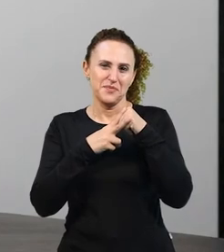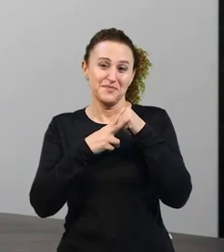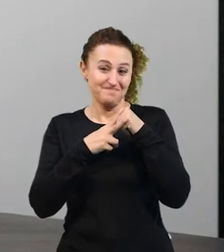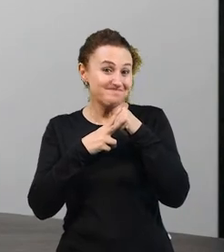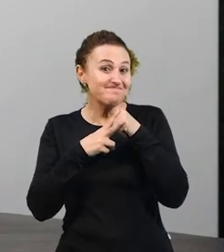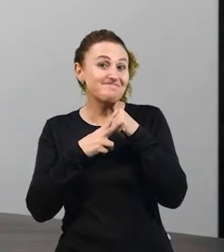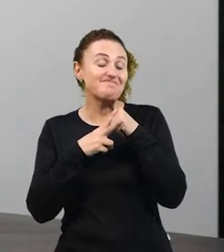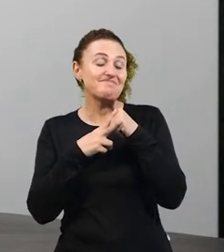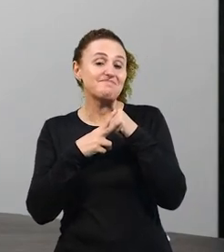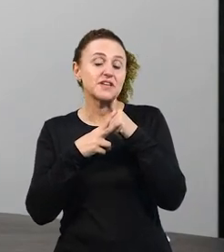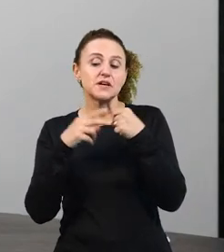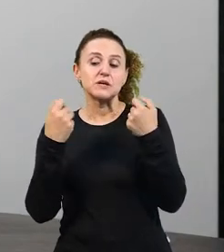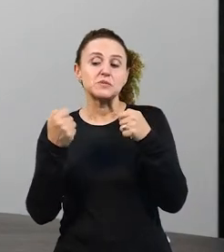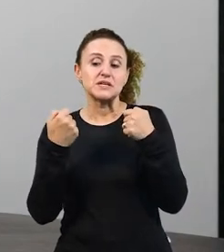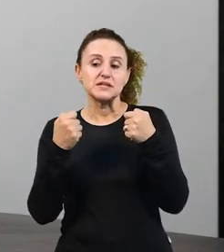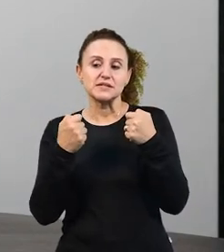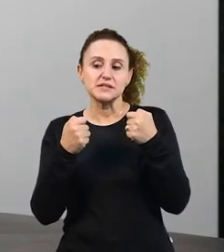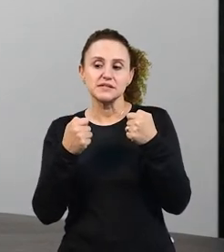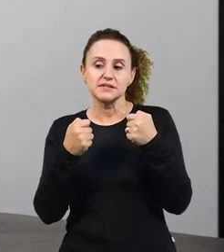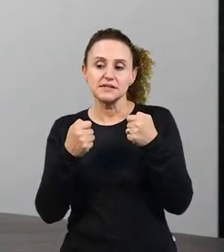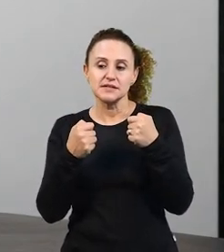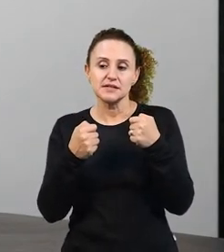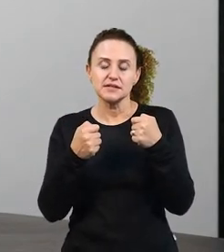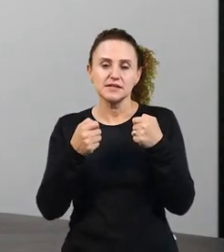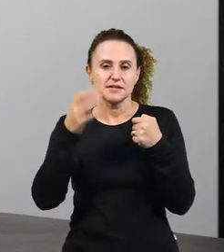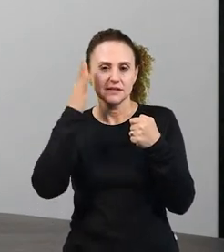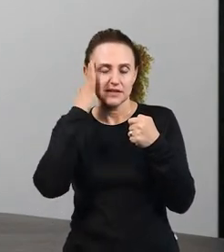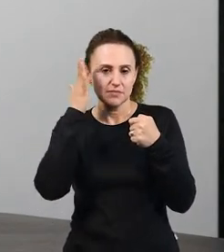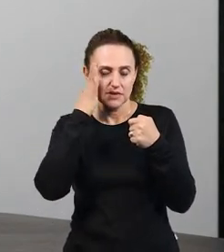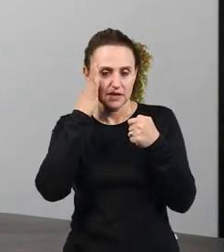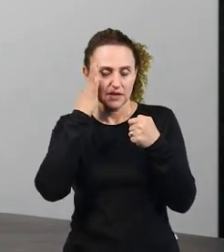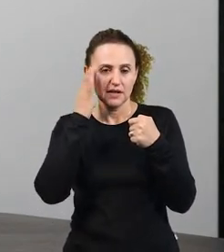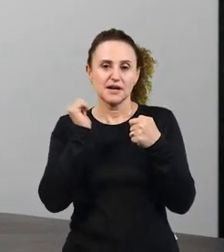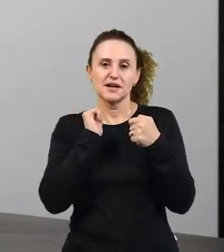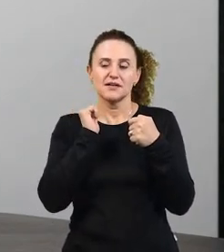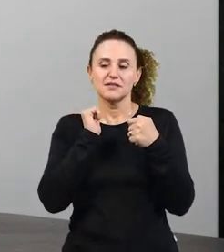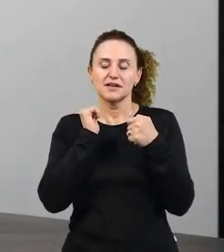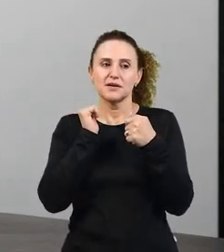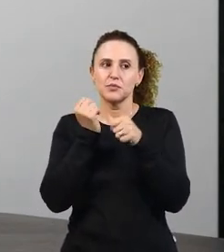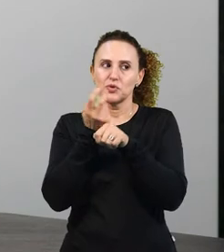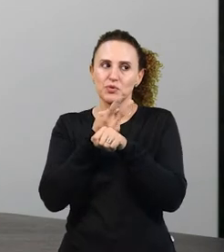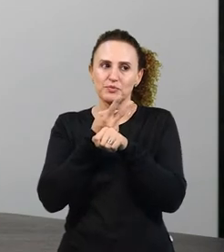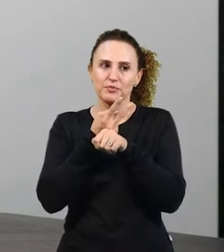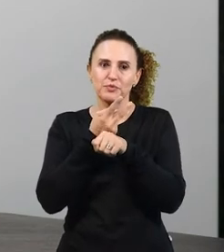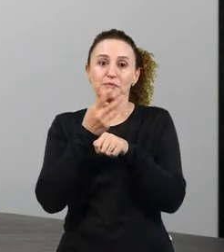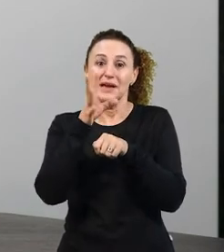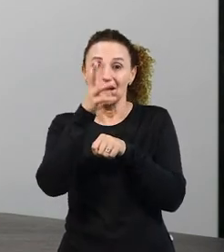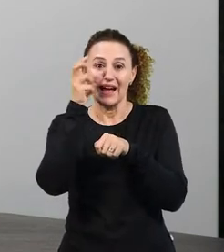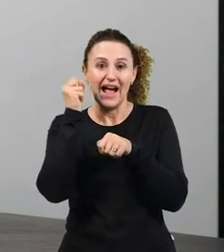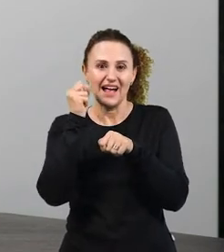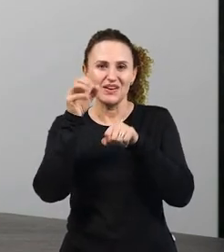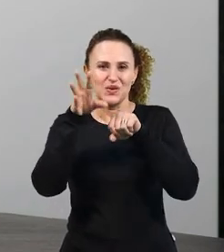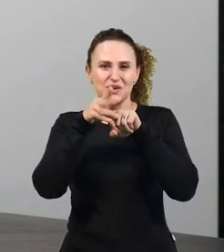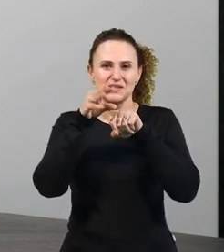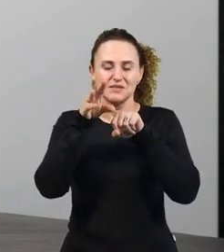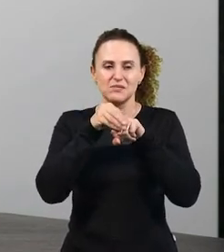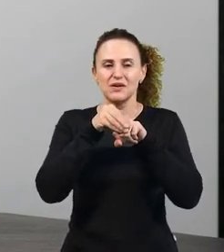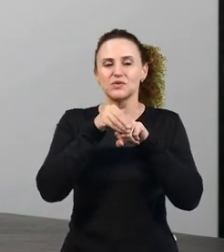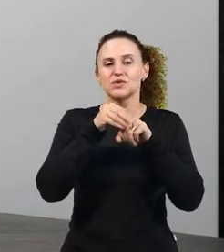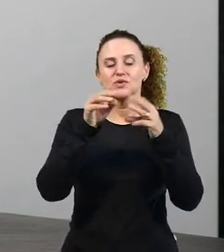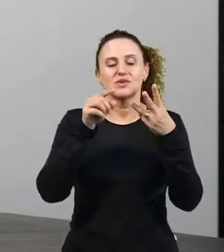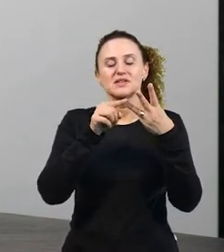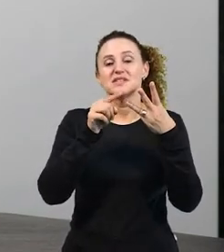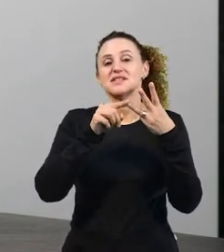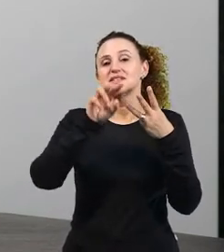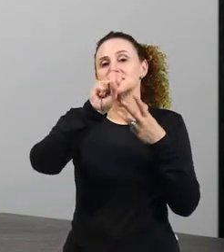Então, você tem que buscar o conhecimento sintático. Tem que lançar mão do critério sintático.